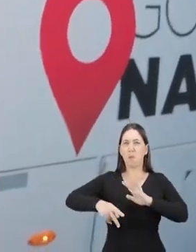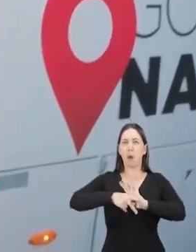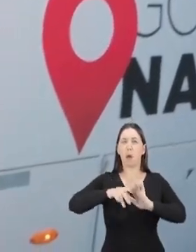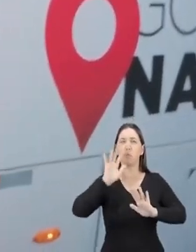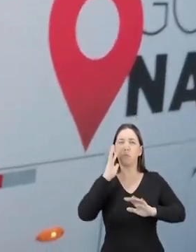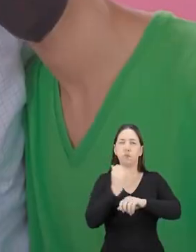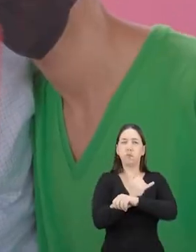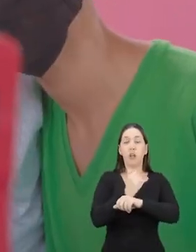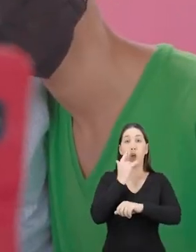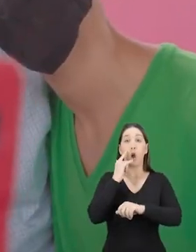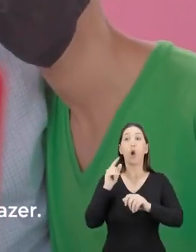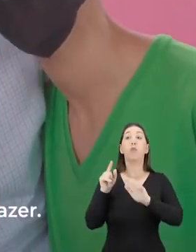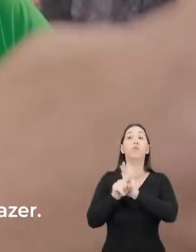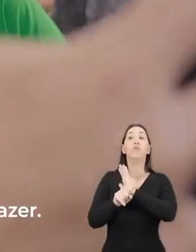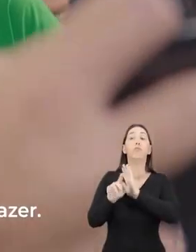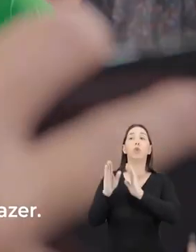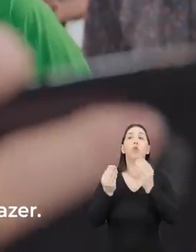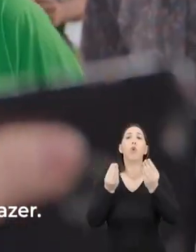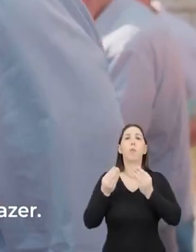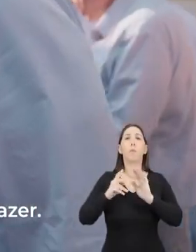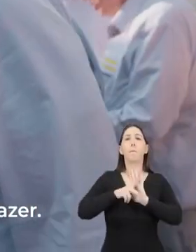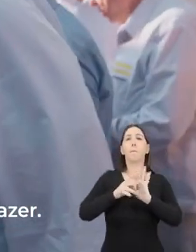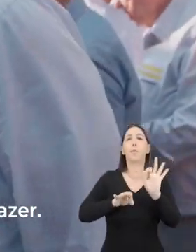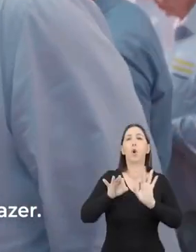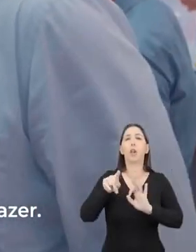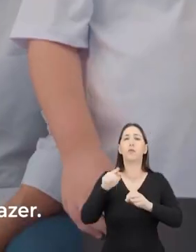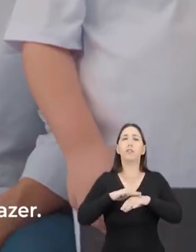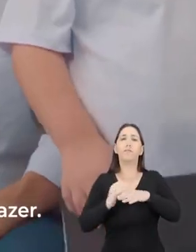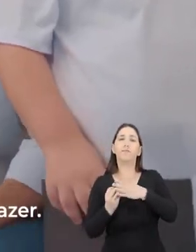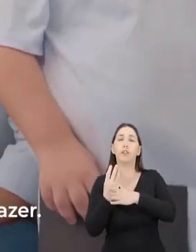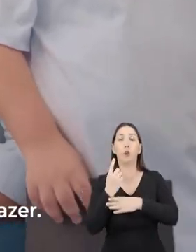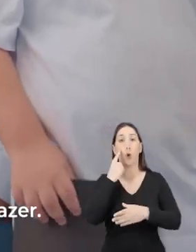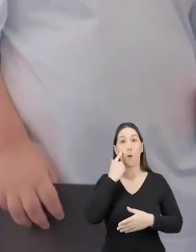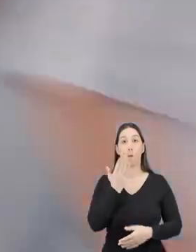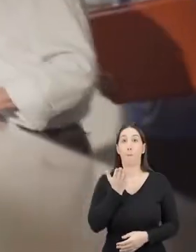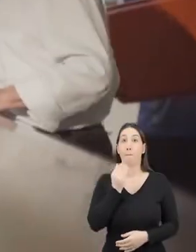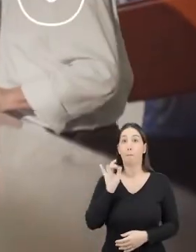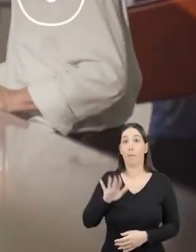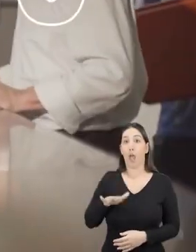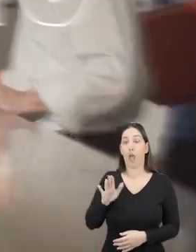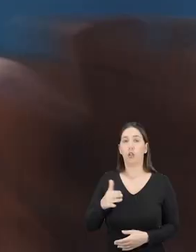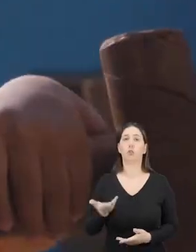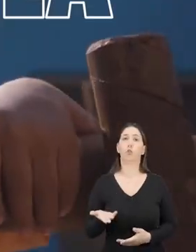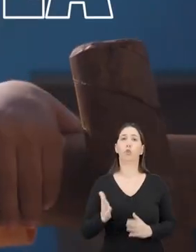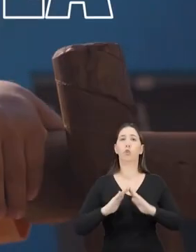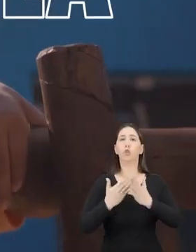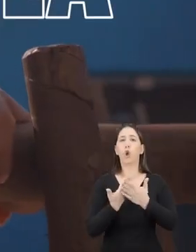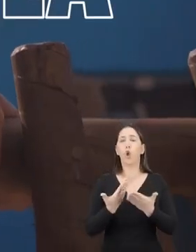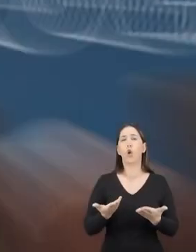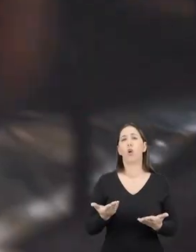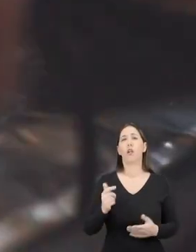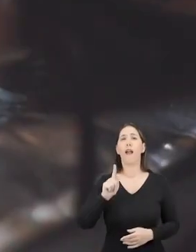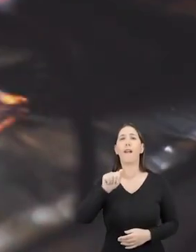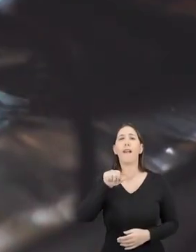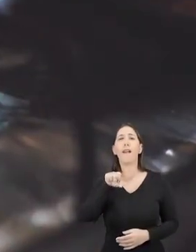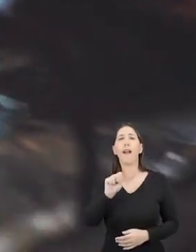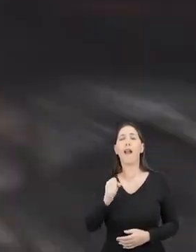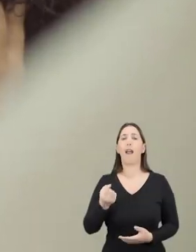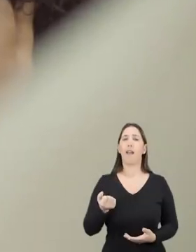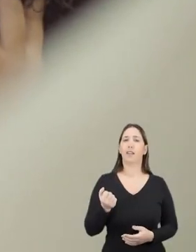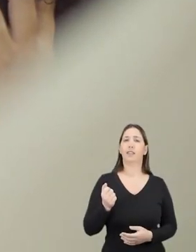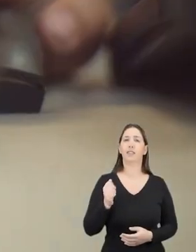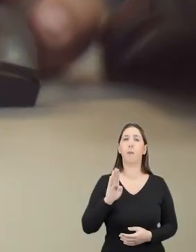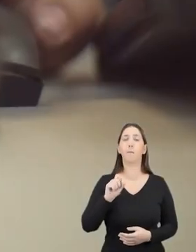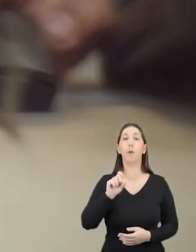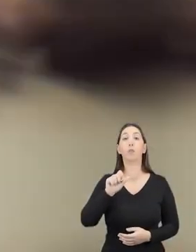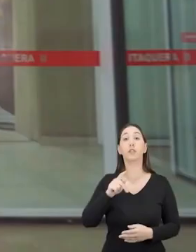próprias. Conta para a gente, Rodrigo, alguns dos programas que você criou e ajudou a fazer. O Bom Prato, o Cresce Escola, o Vale Gás,